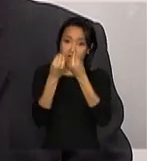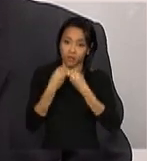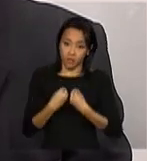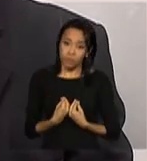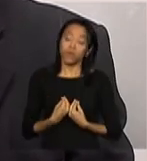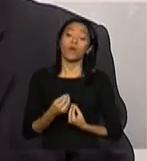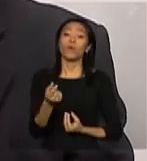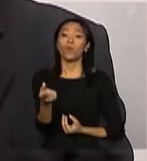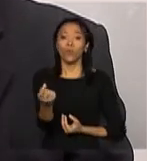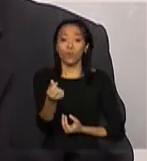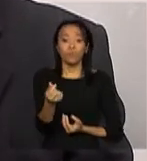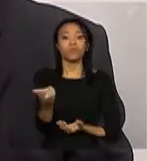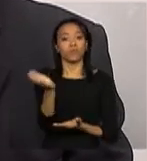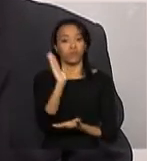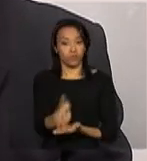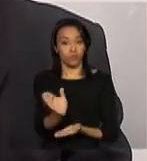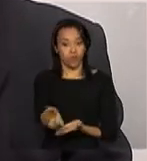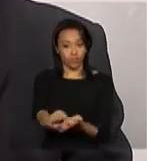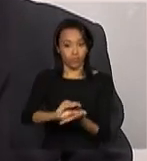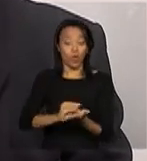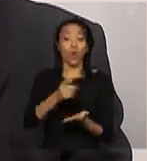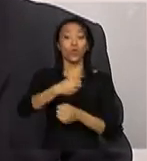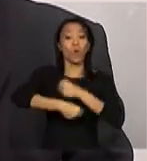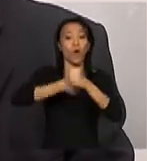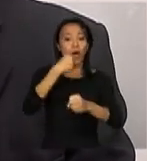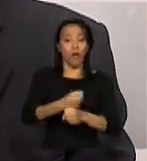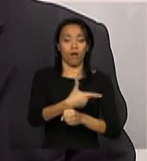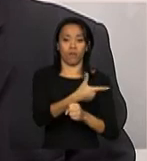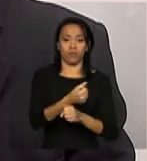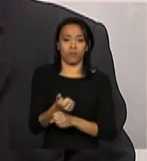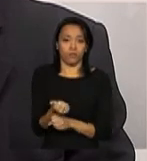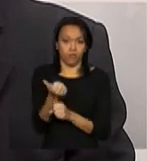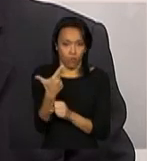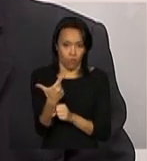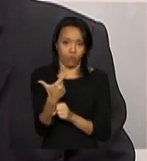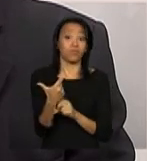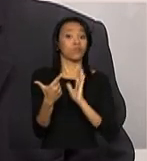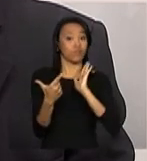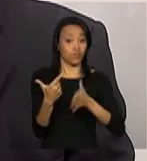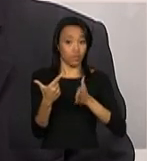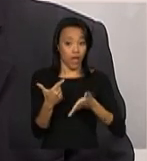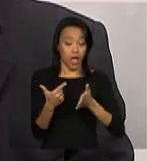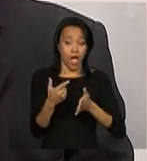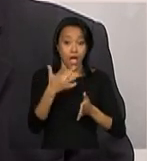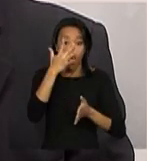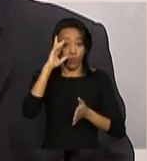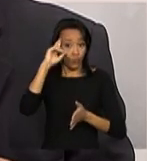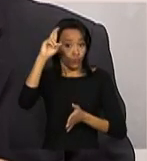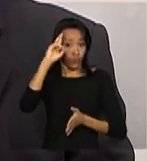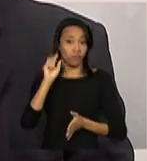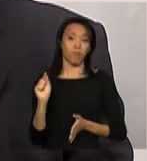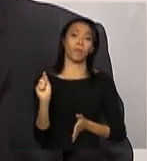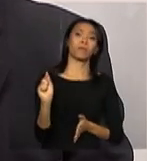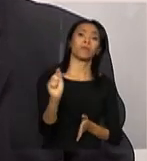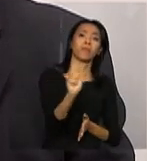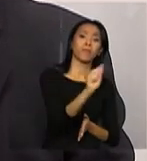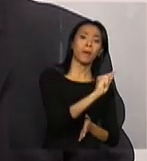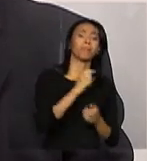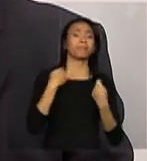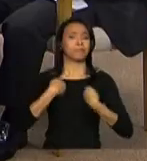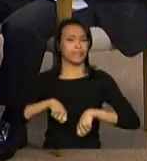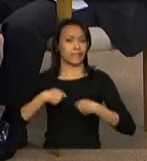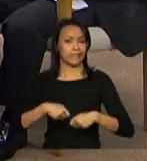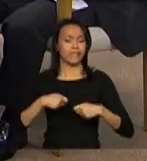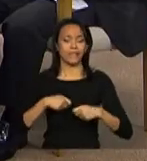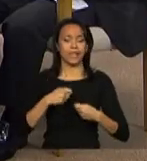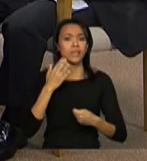recursos nessa modalidade, no ano de 2012. Eles devem levantar essas